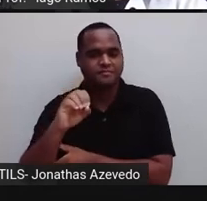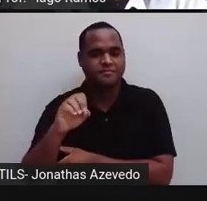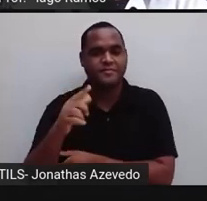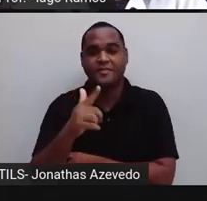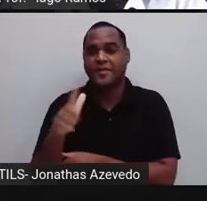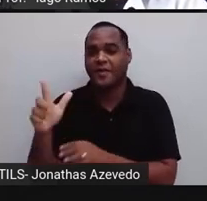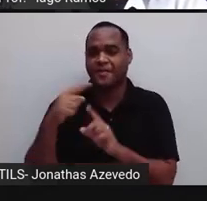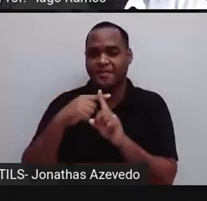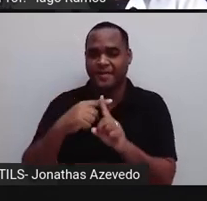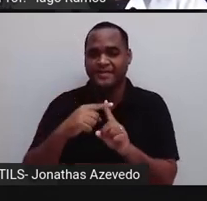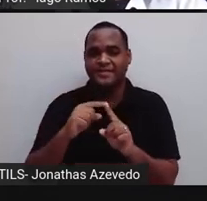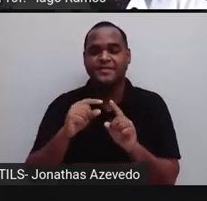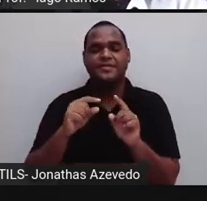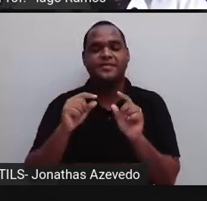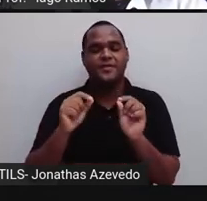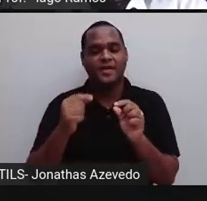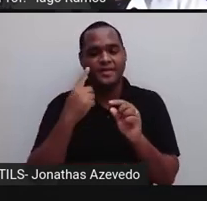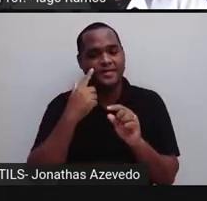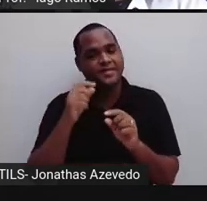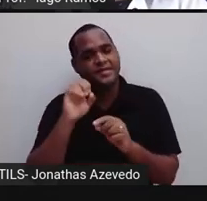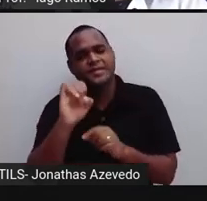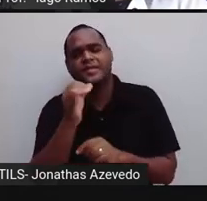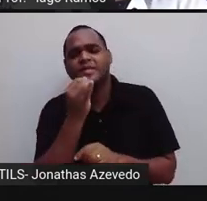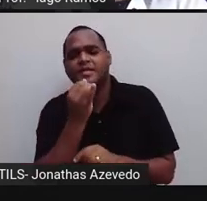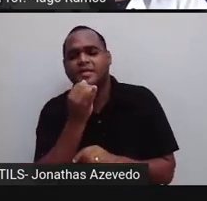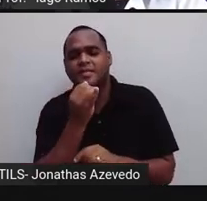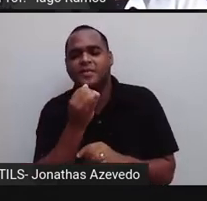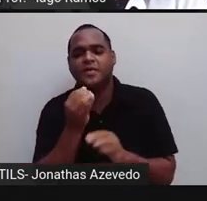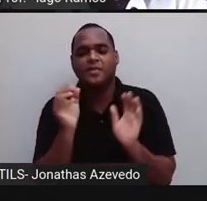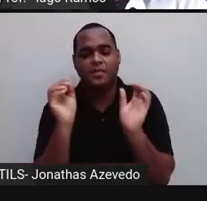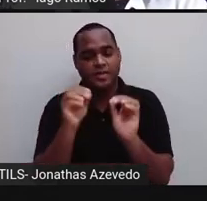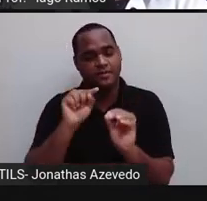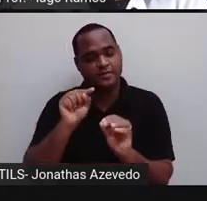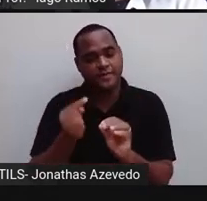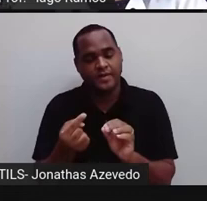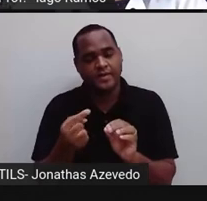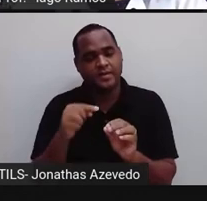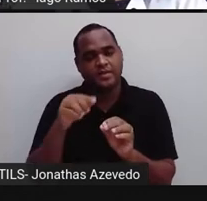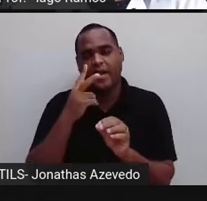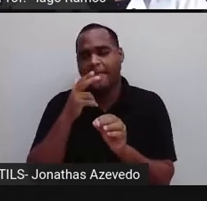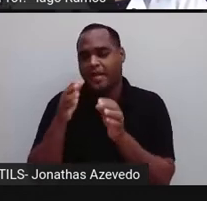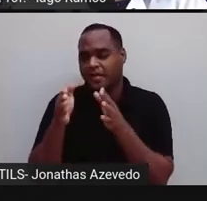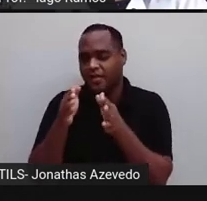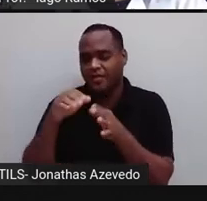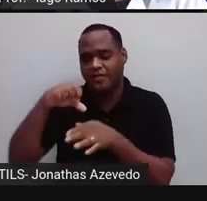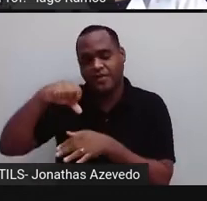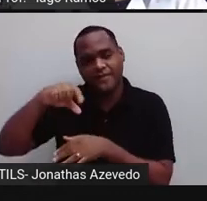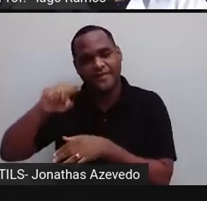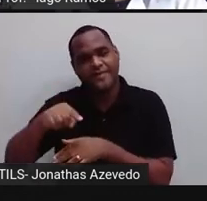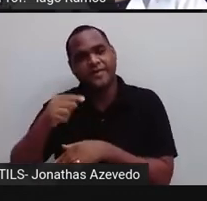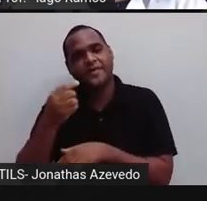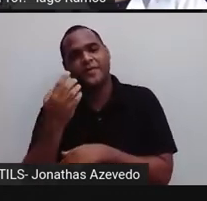Mas, se eu colocar a vírgula aqui, entre o 9 e o 4, eu tenho 9